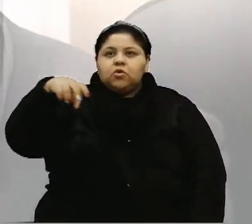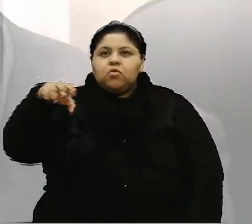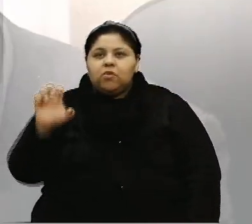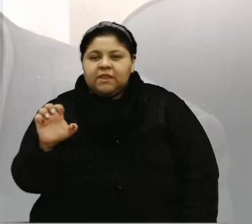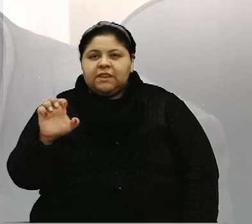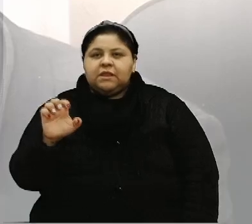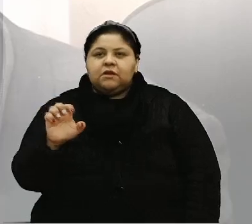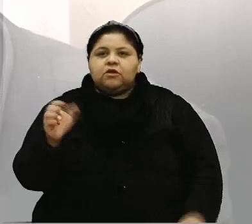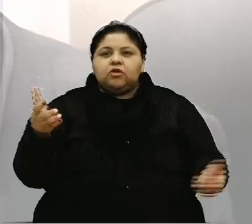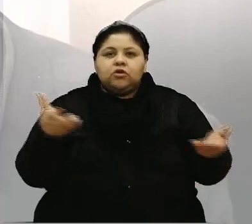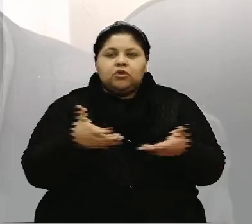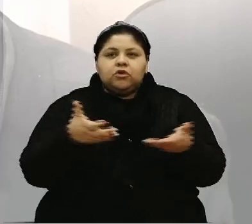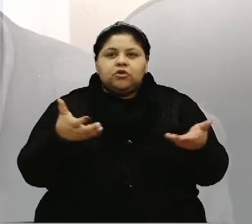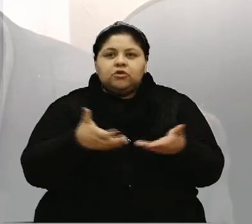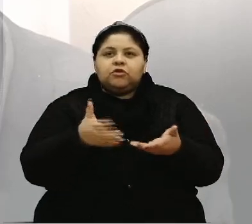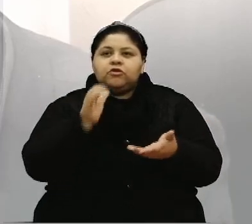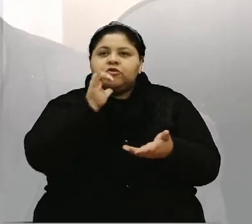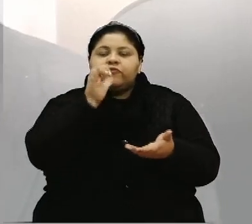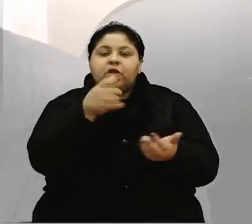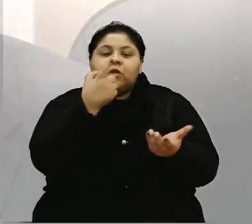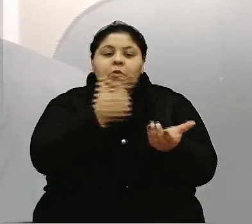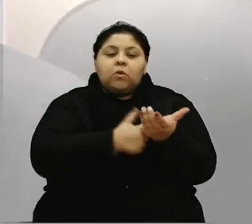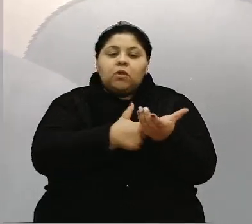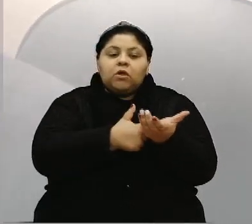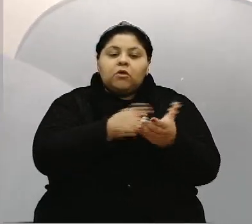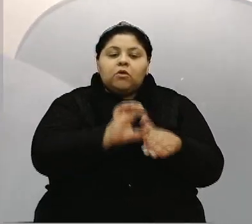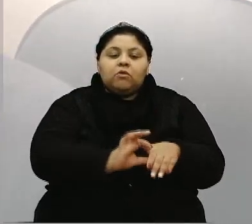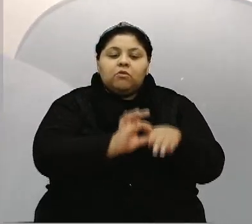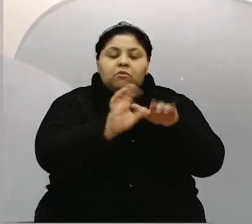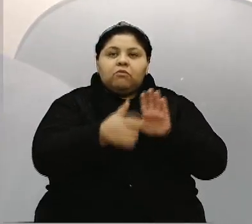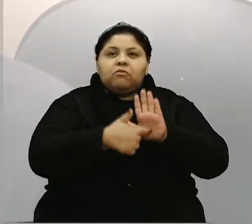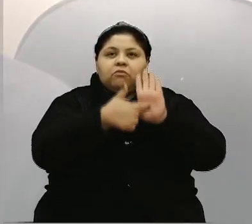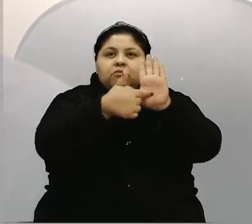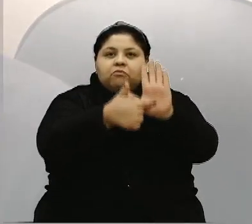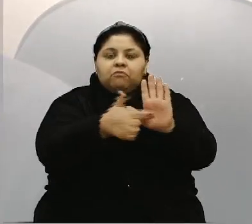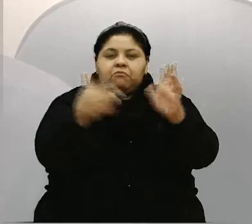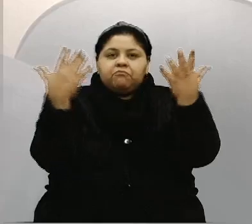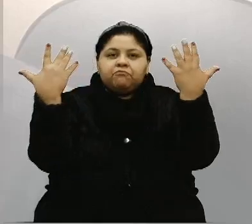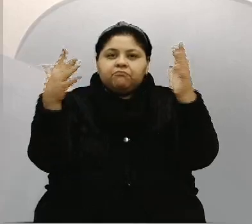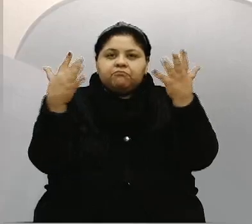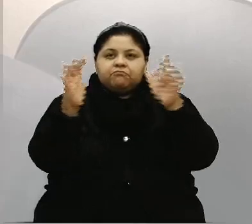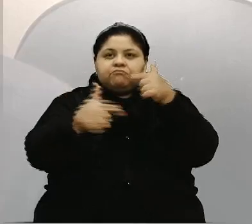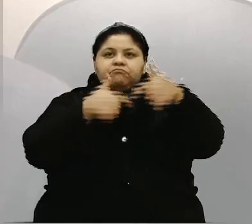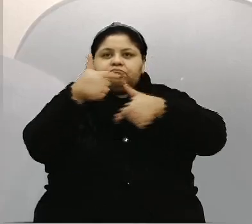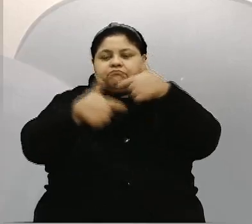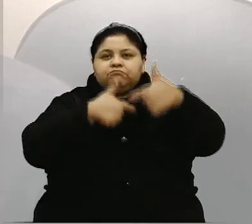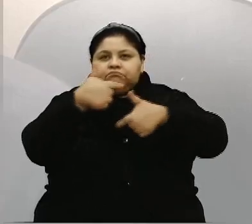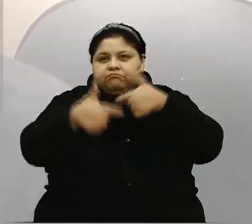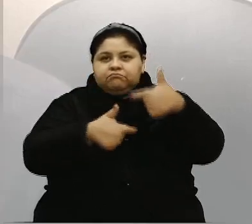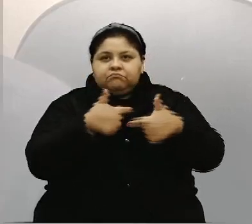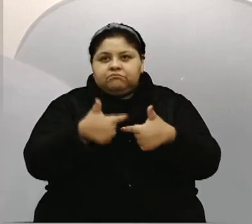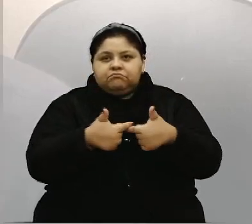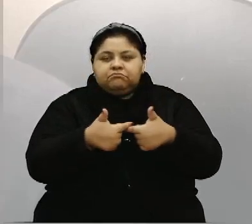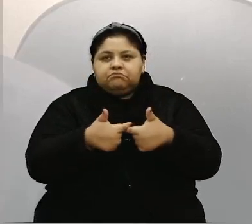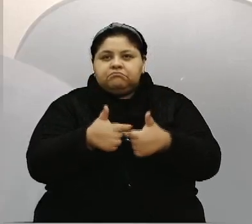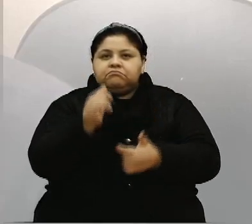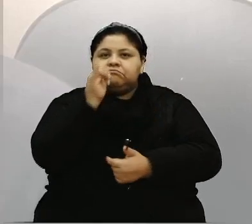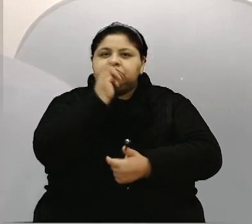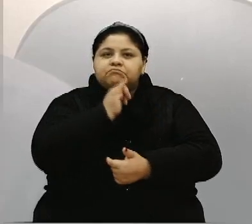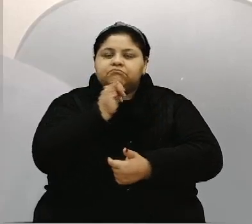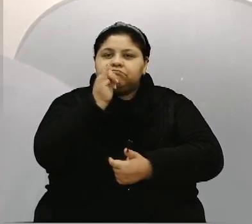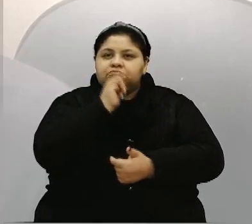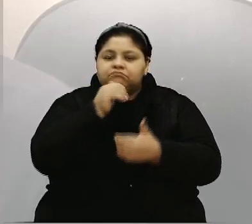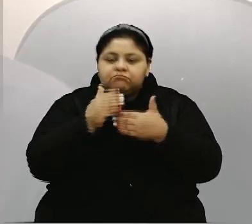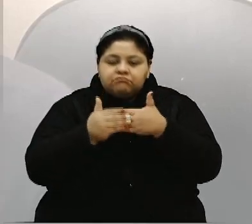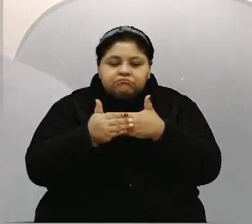Ocuparão o espaço do Acordo de Lideranças para apresentar também um voto de congratulações pelo trabalho feito, pelo grande exemplo dado durante